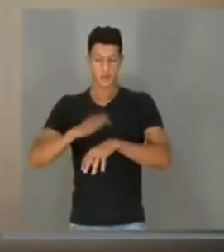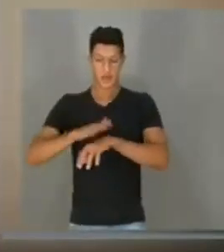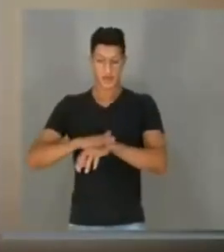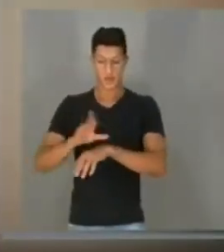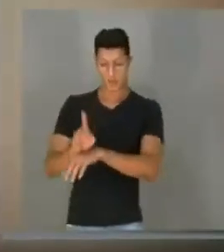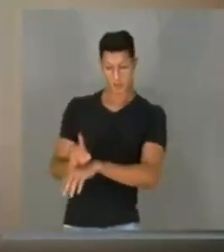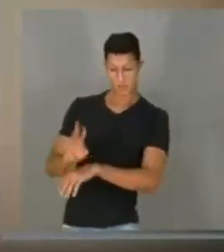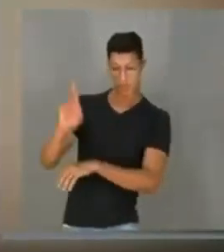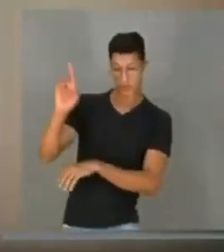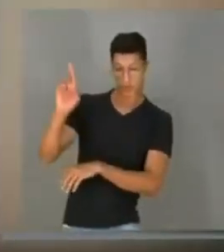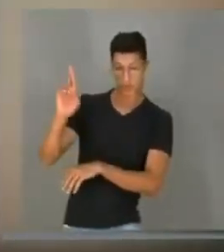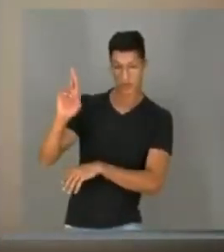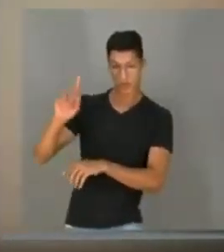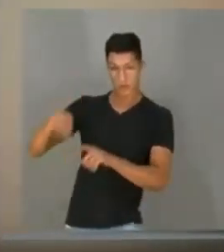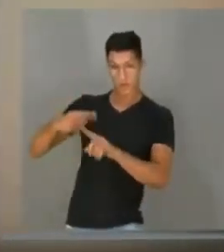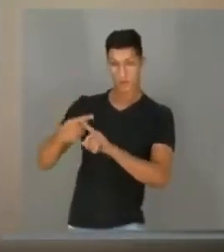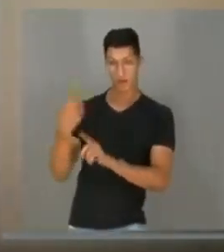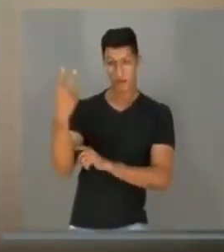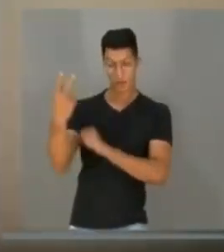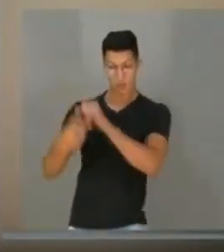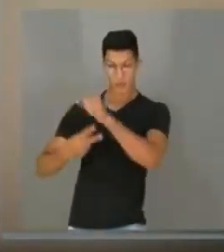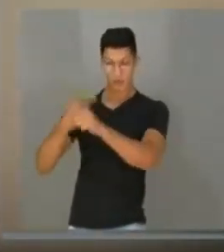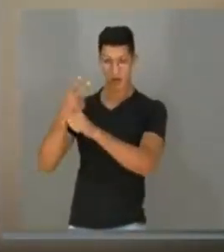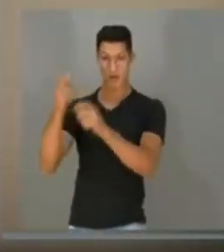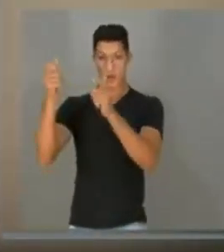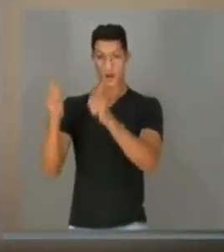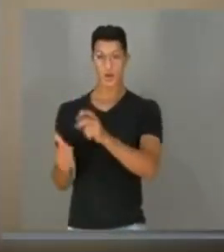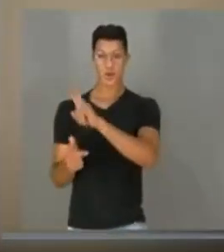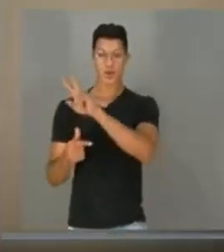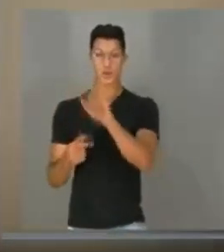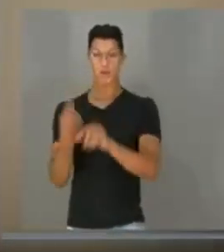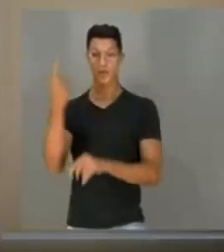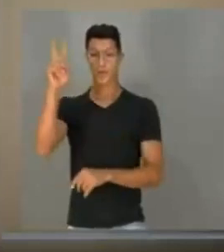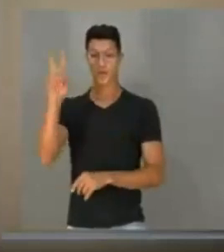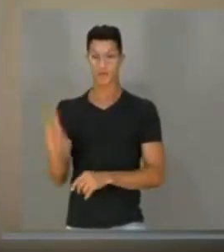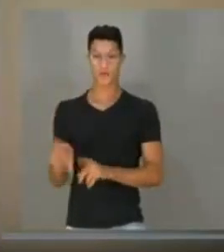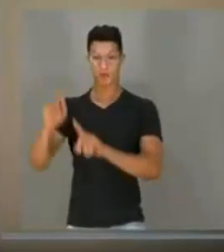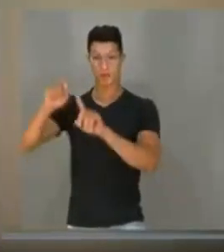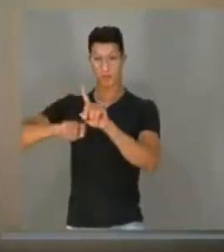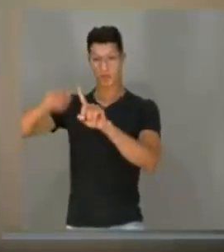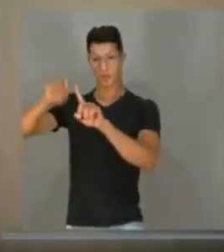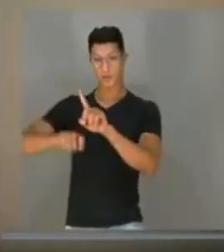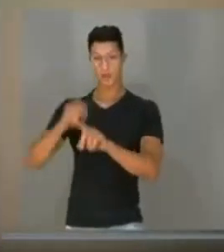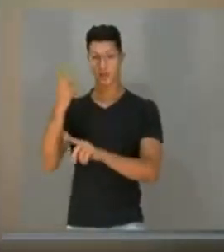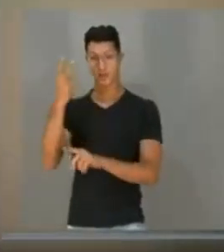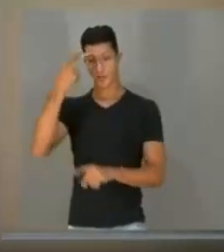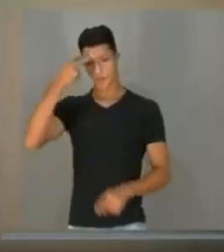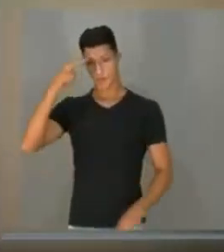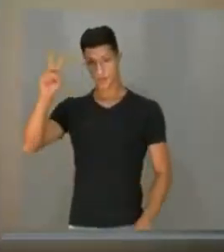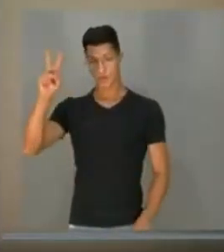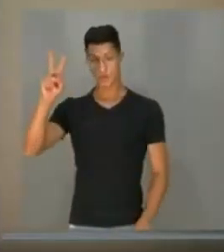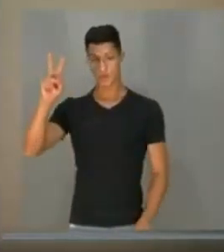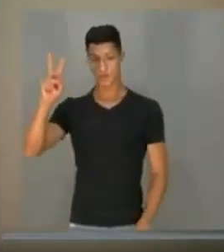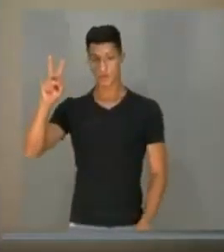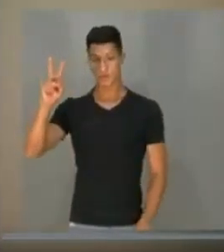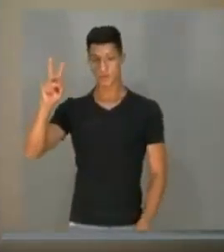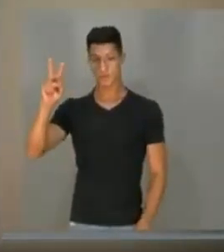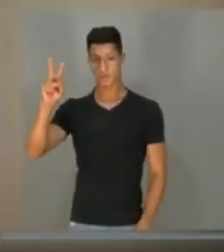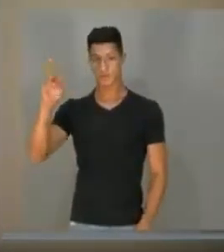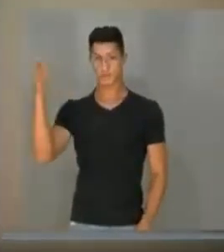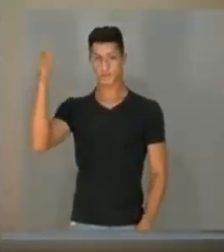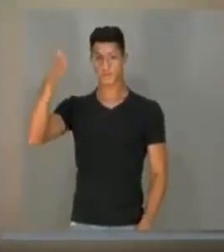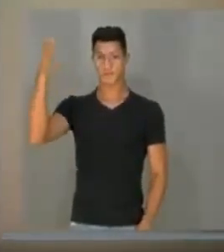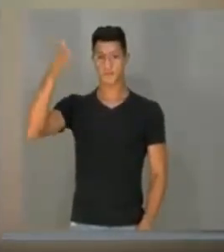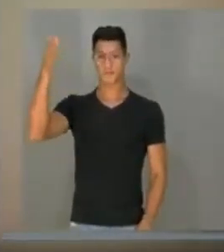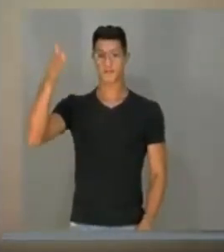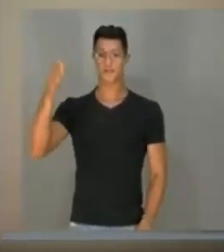doutorado, são mais de 2 anos, onde você vai uma vez por mês, por 2 dias, que